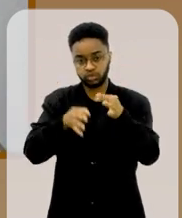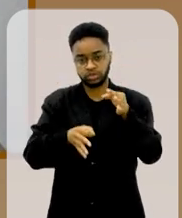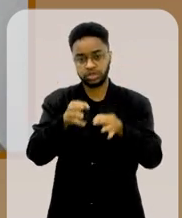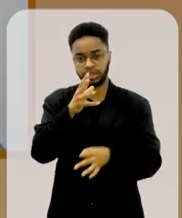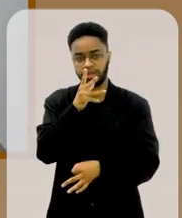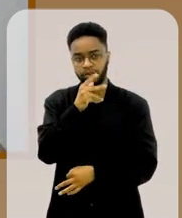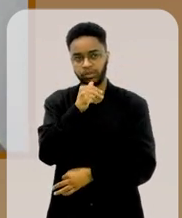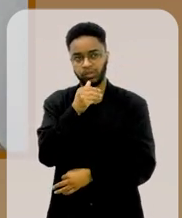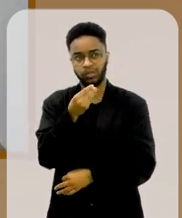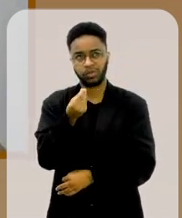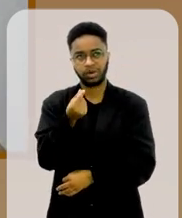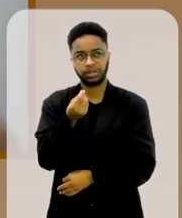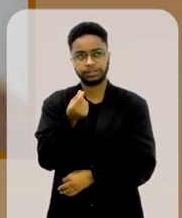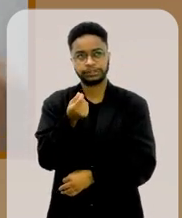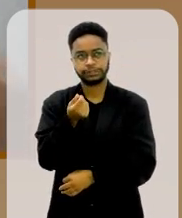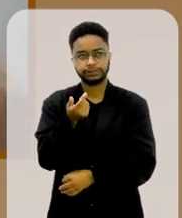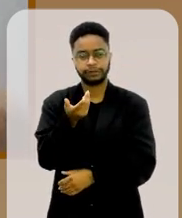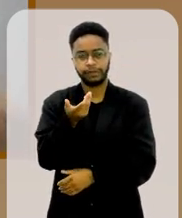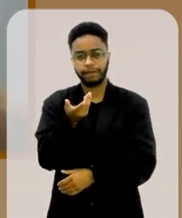demorou...